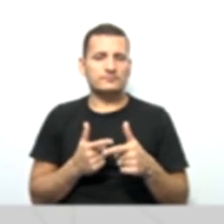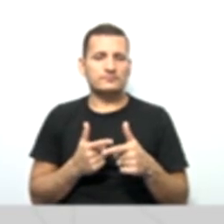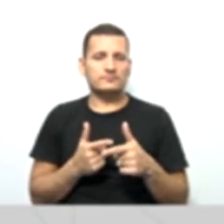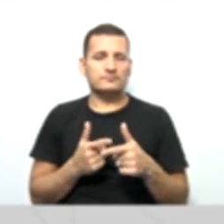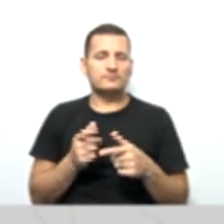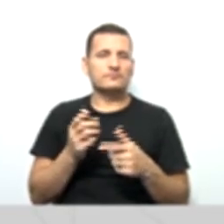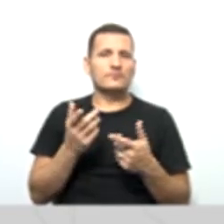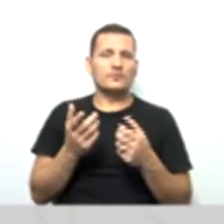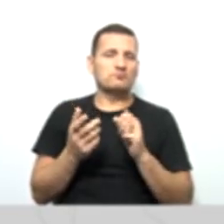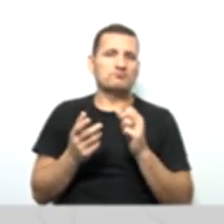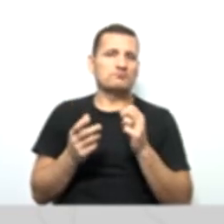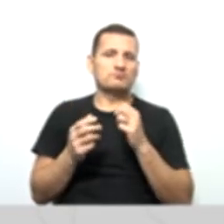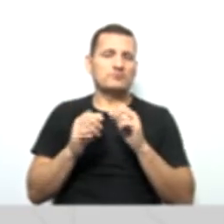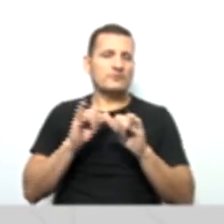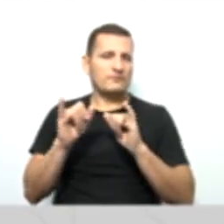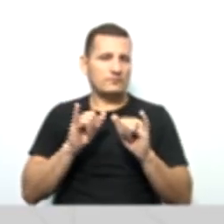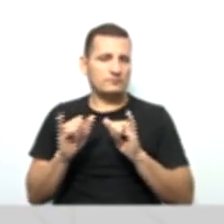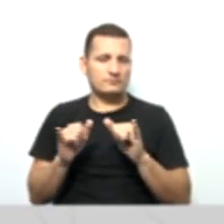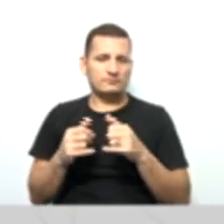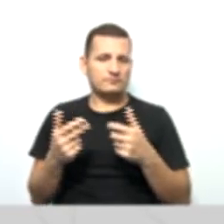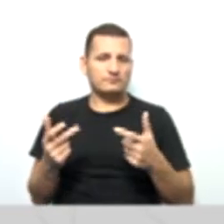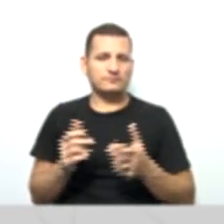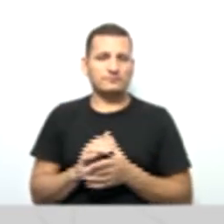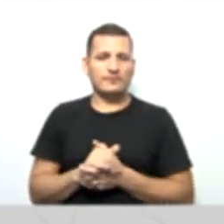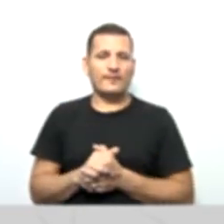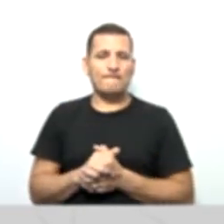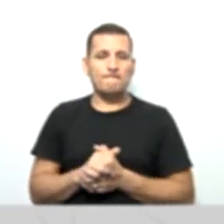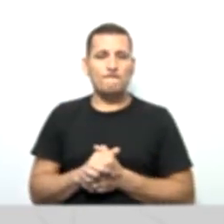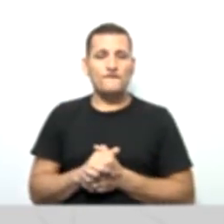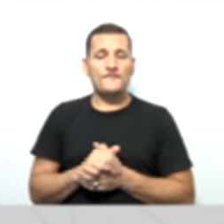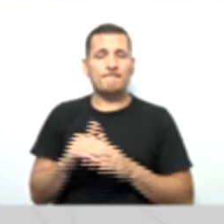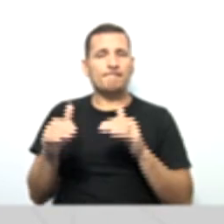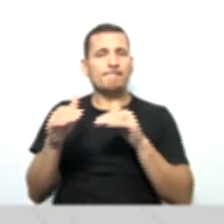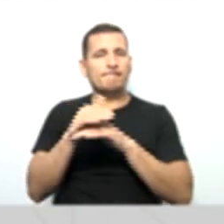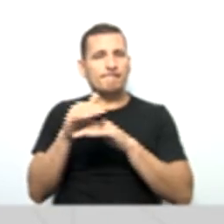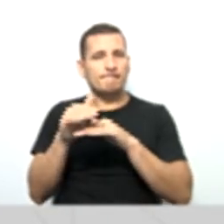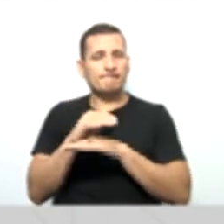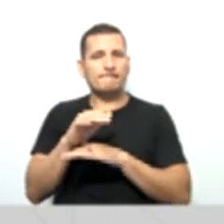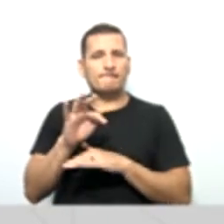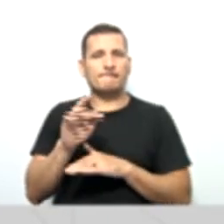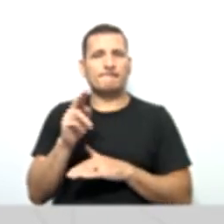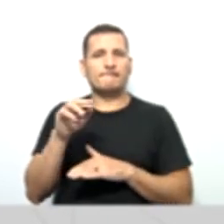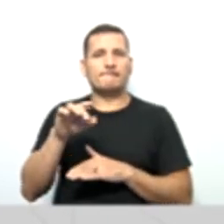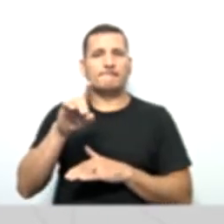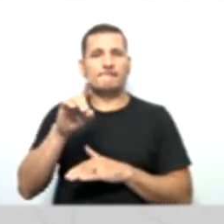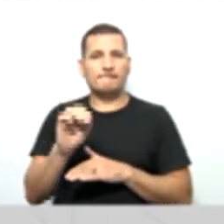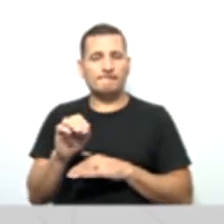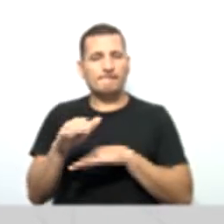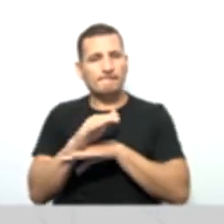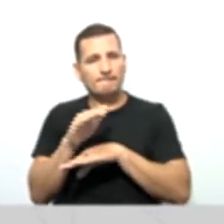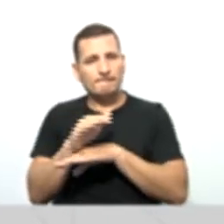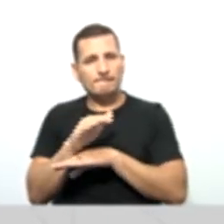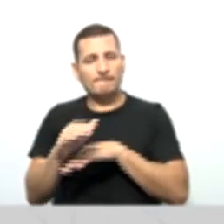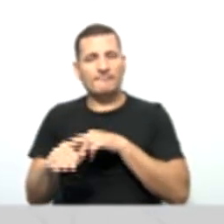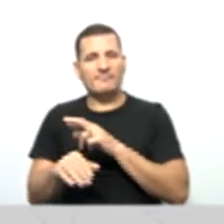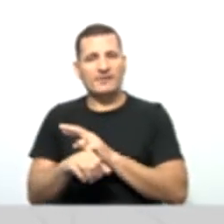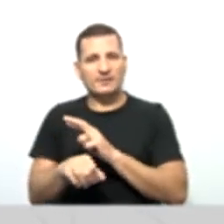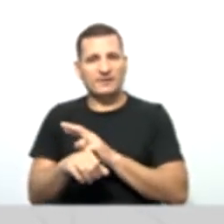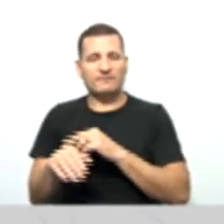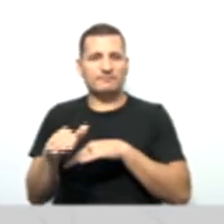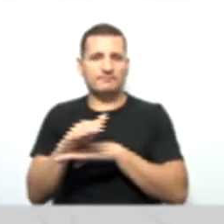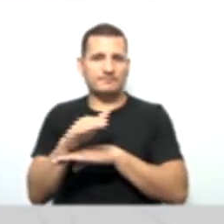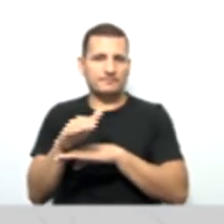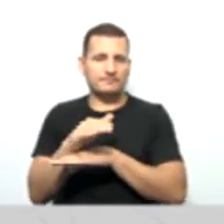divulgação de alguma outra forma. E outro fundo é o fundo de reserva, que ele é o que?